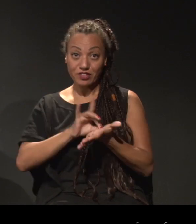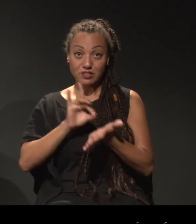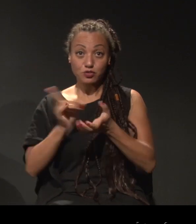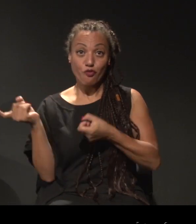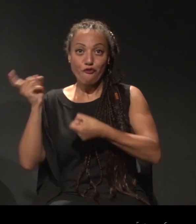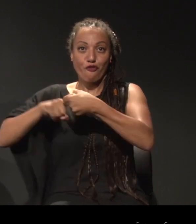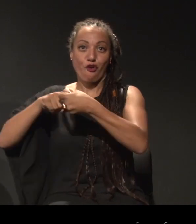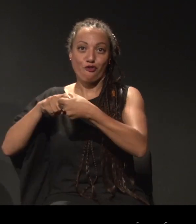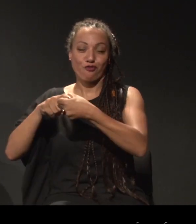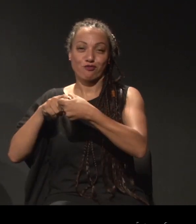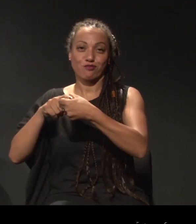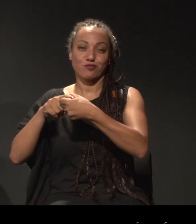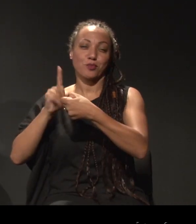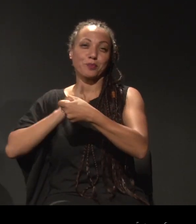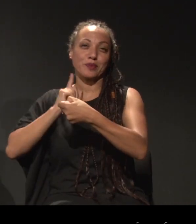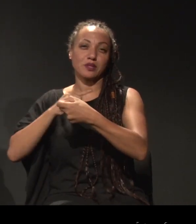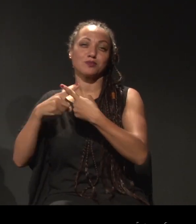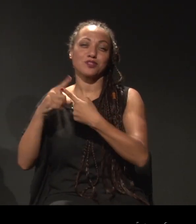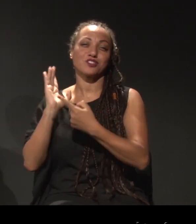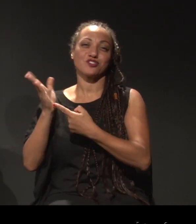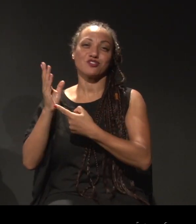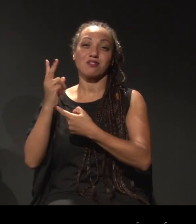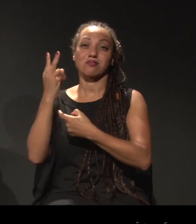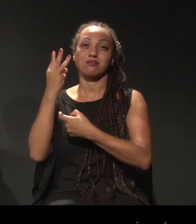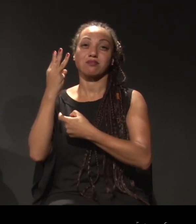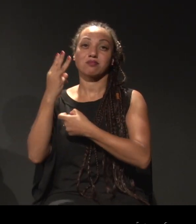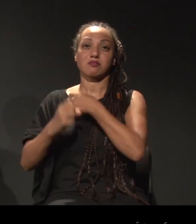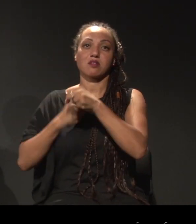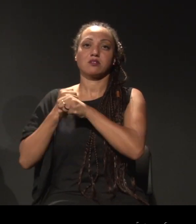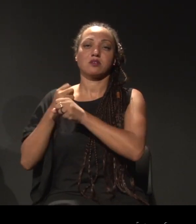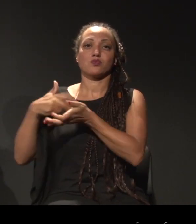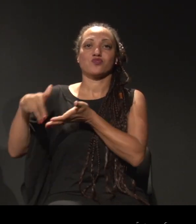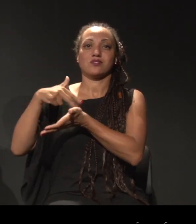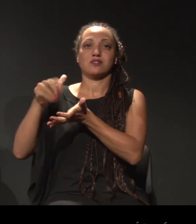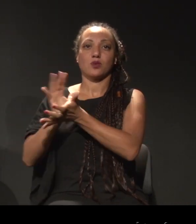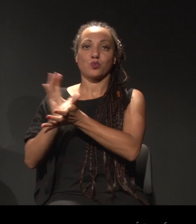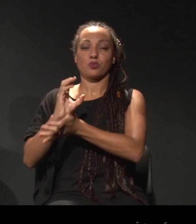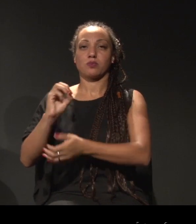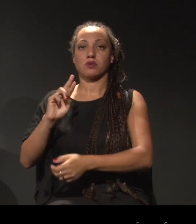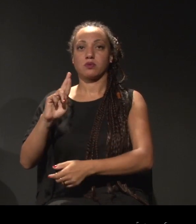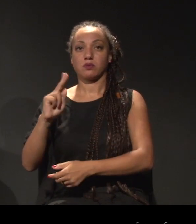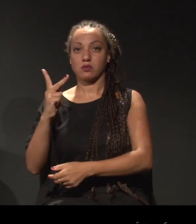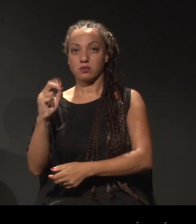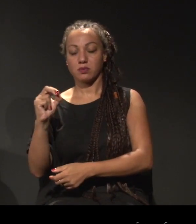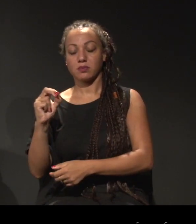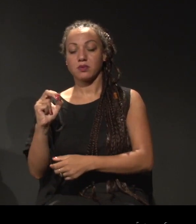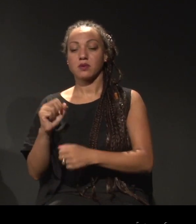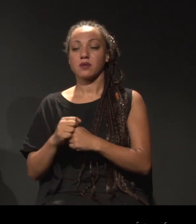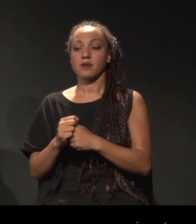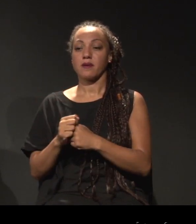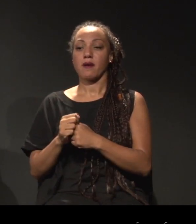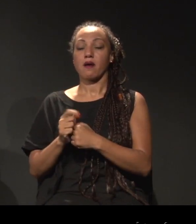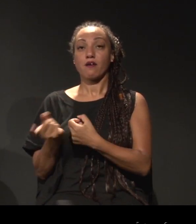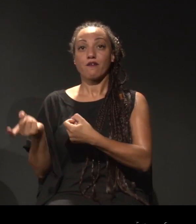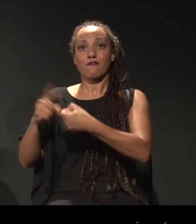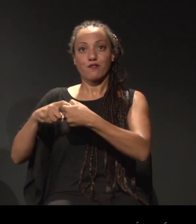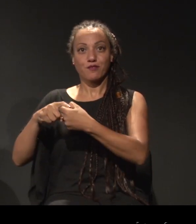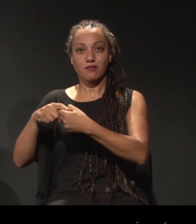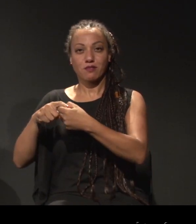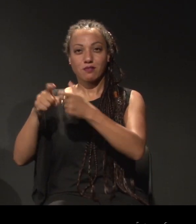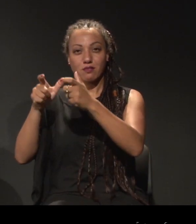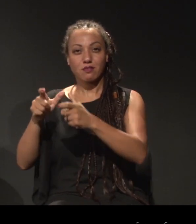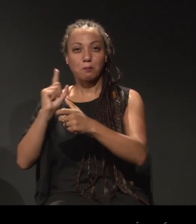dançado no Corpo três anos, volto para Minas Gerais, e com